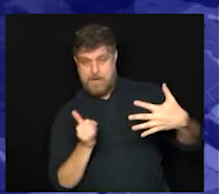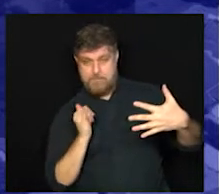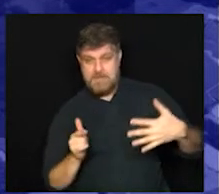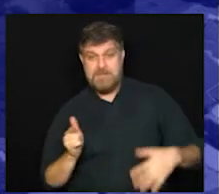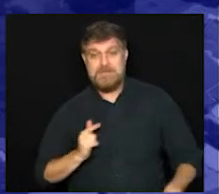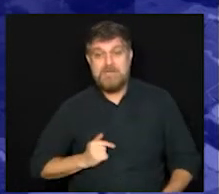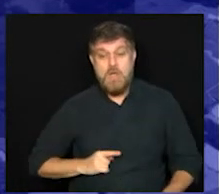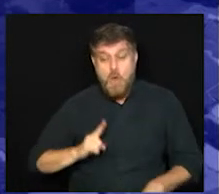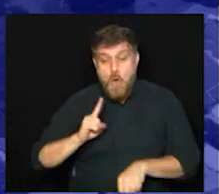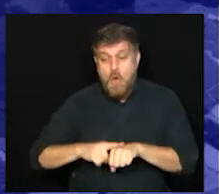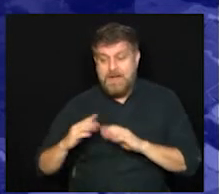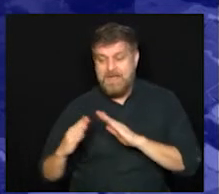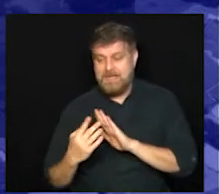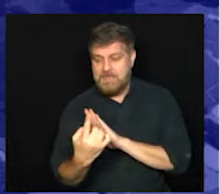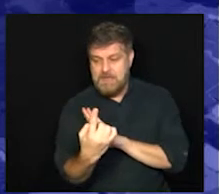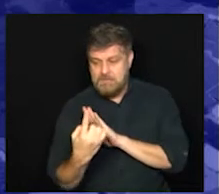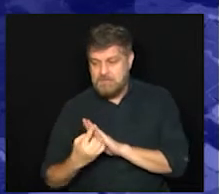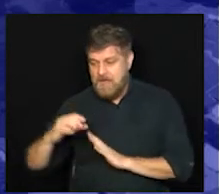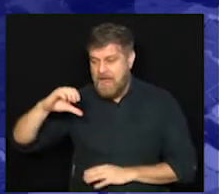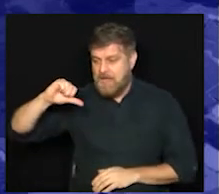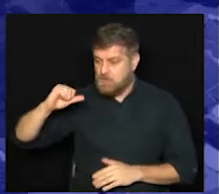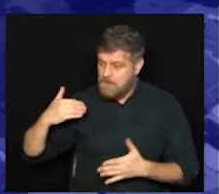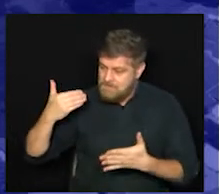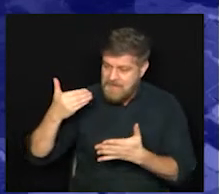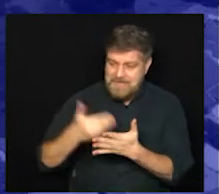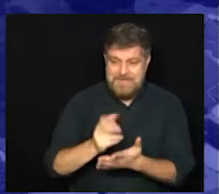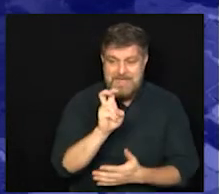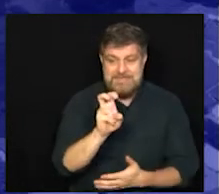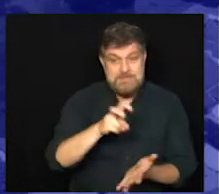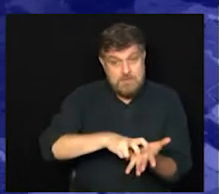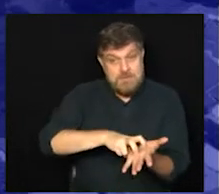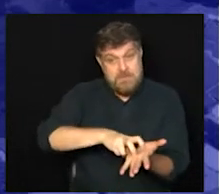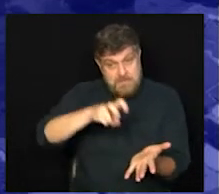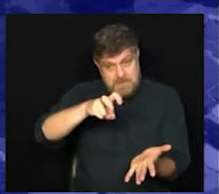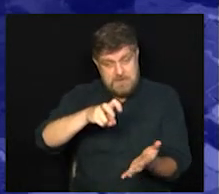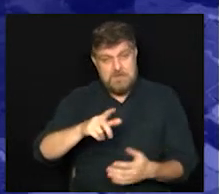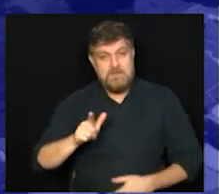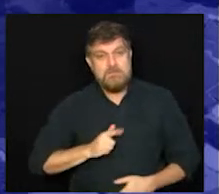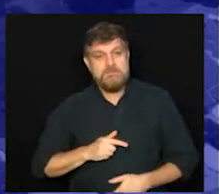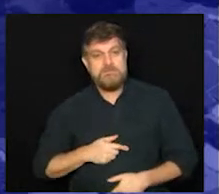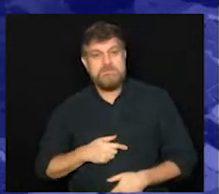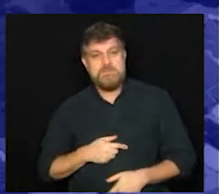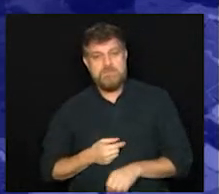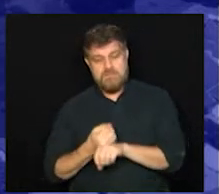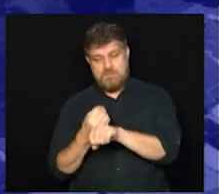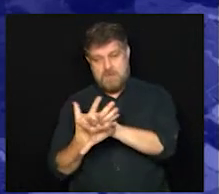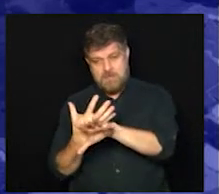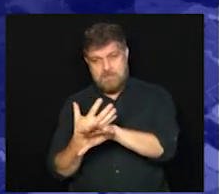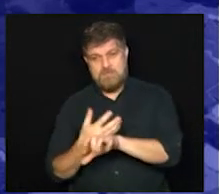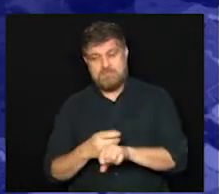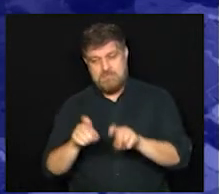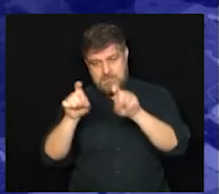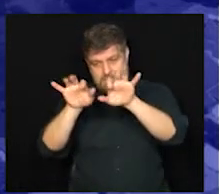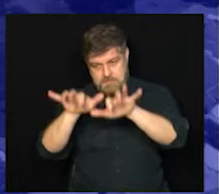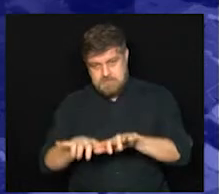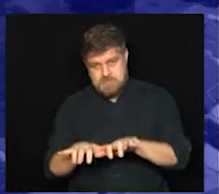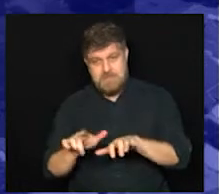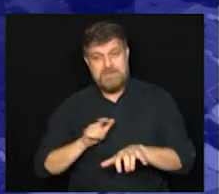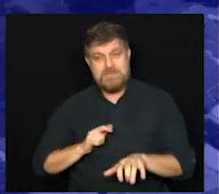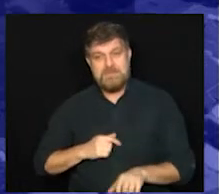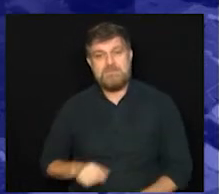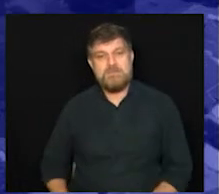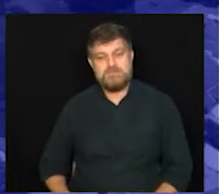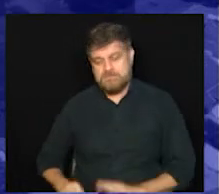toque de recolher das 9 da noite às 5 horas da manhã e teletrabalho para atividades administrativas não